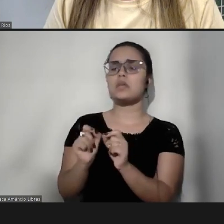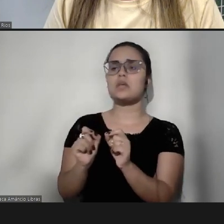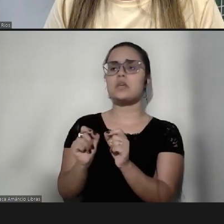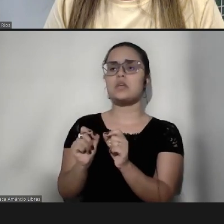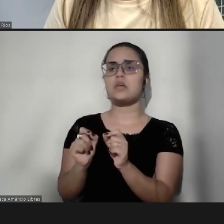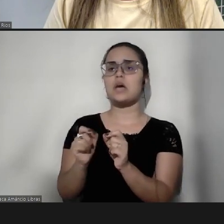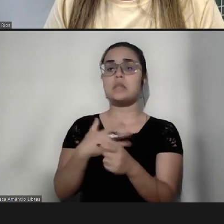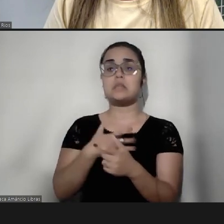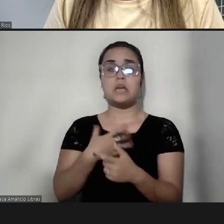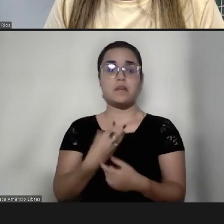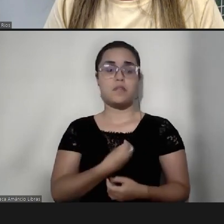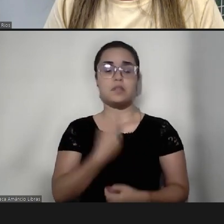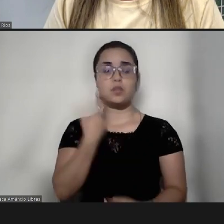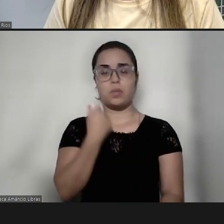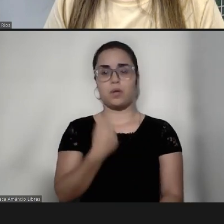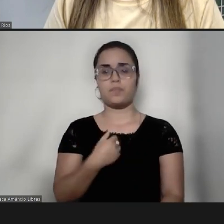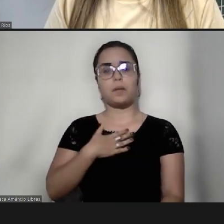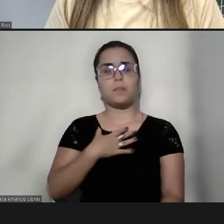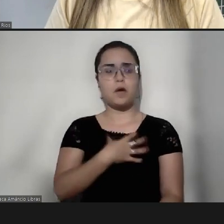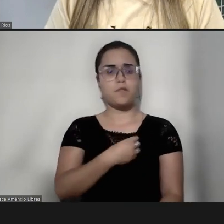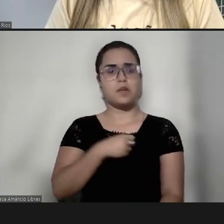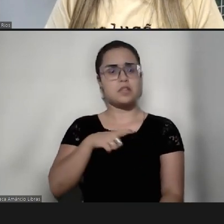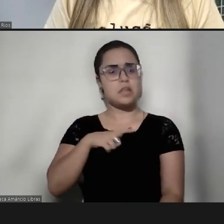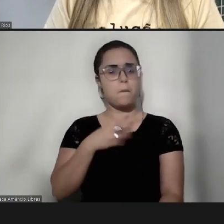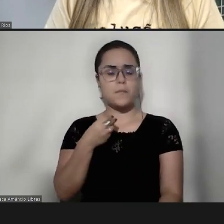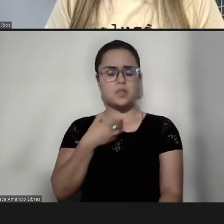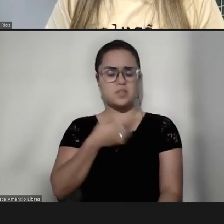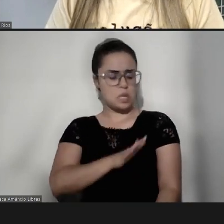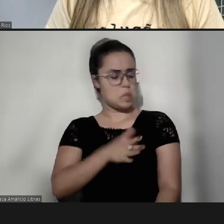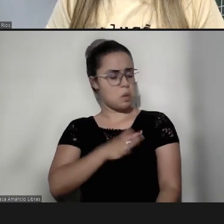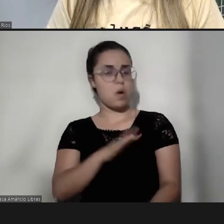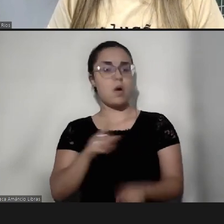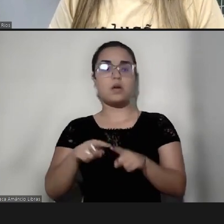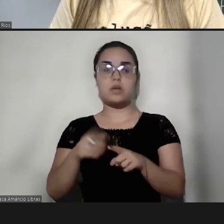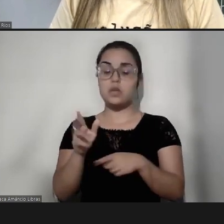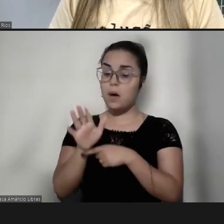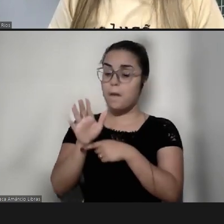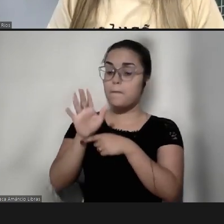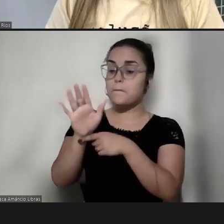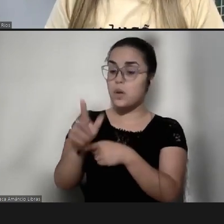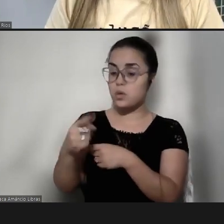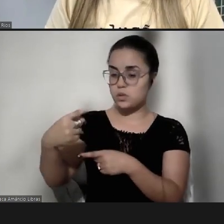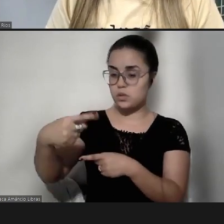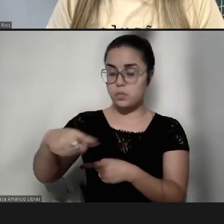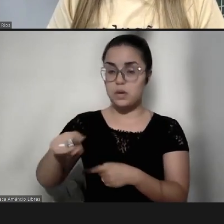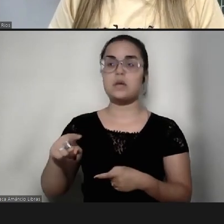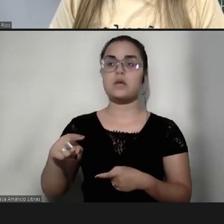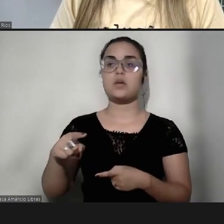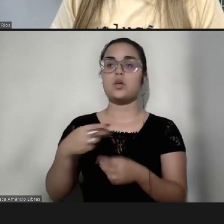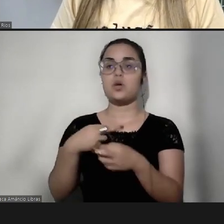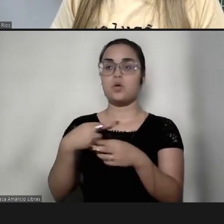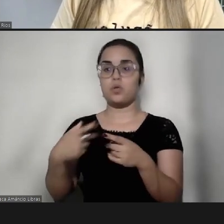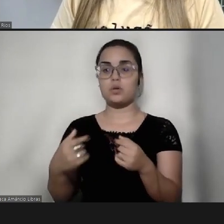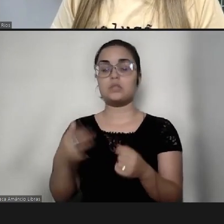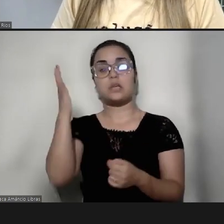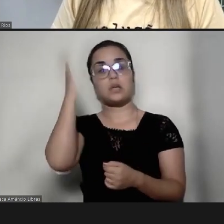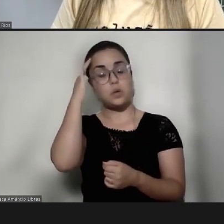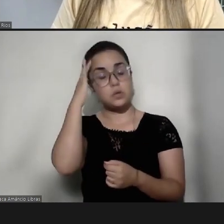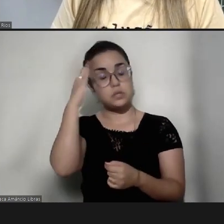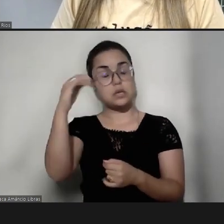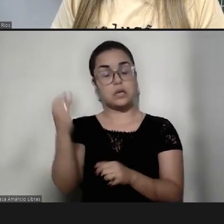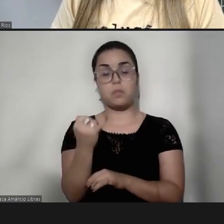ele tem muitas coisas que ele não gosta, e eu apresento elas pra ele, coisas que eu sei que são importantes,